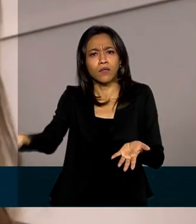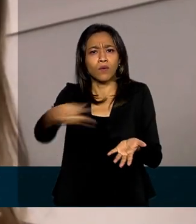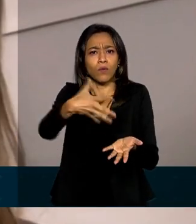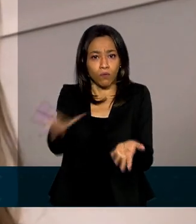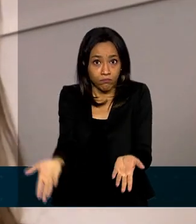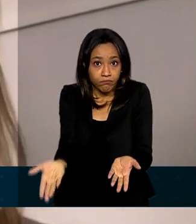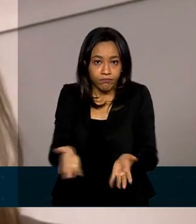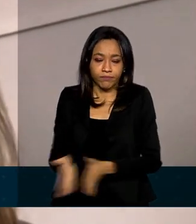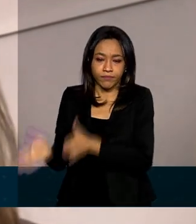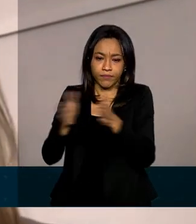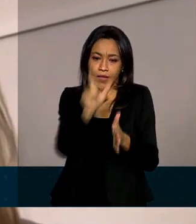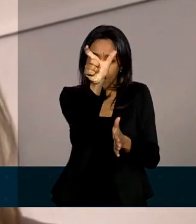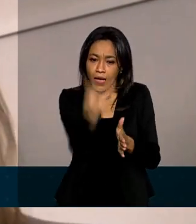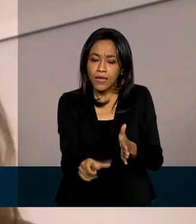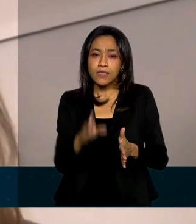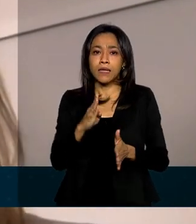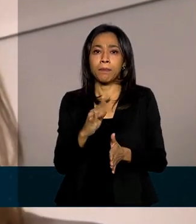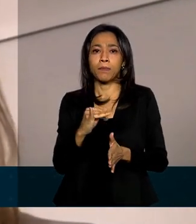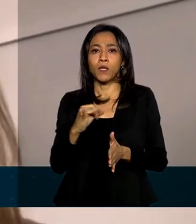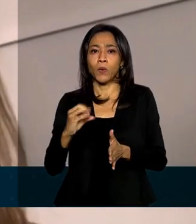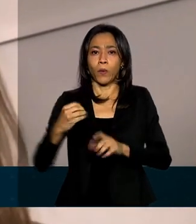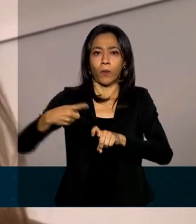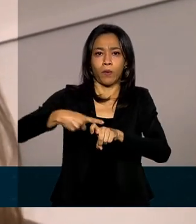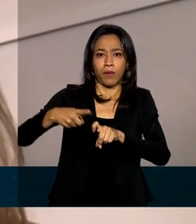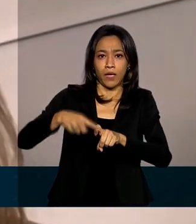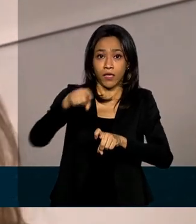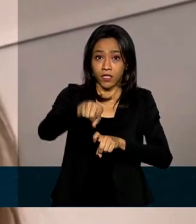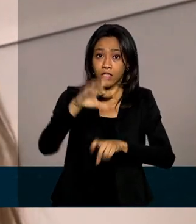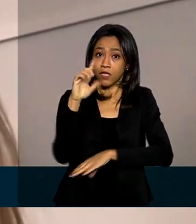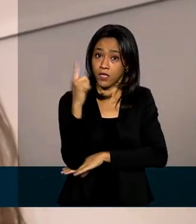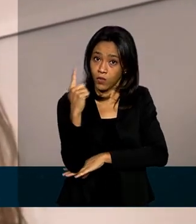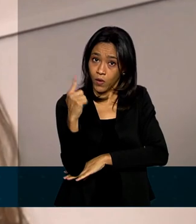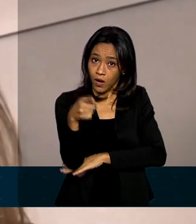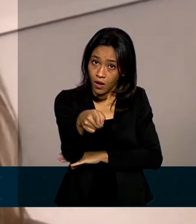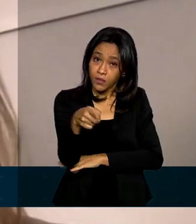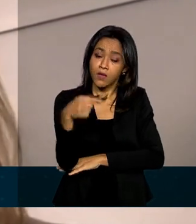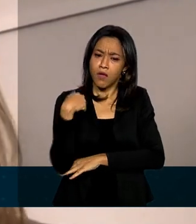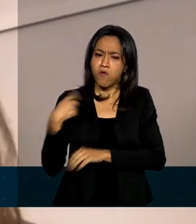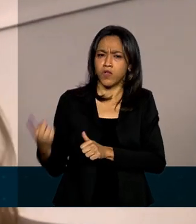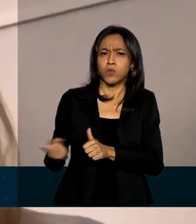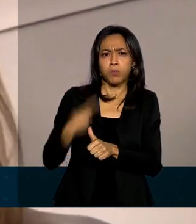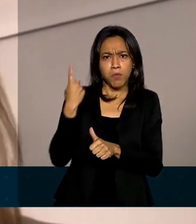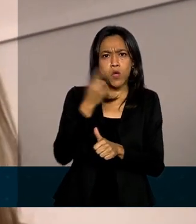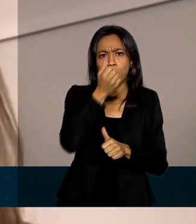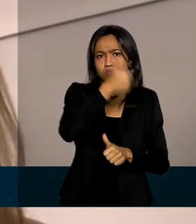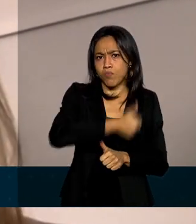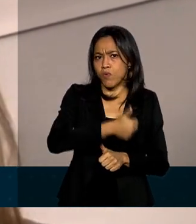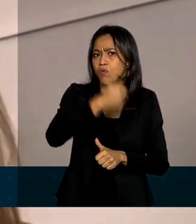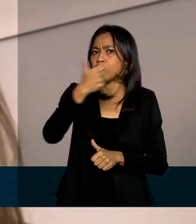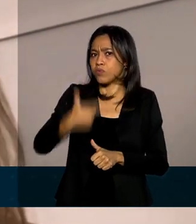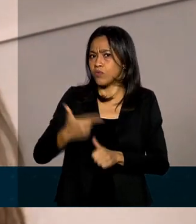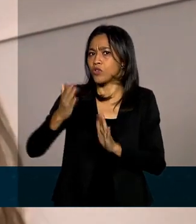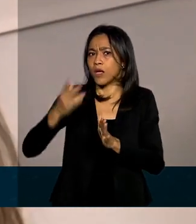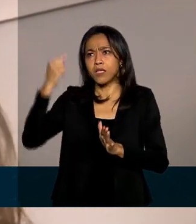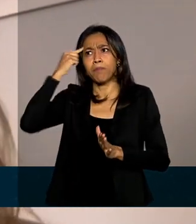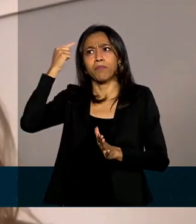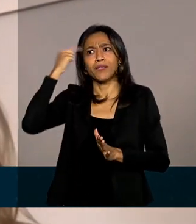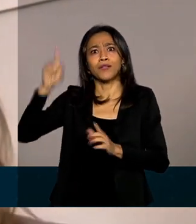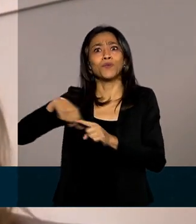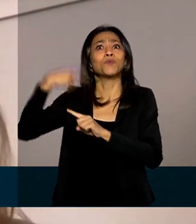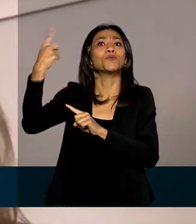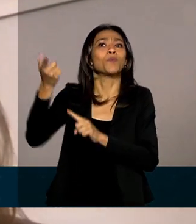Essa biomédica de Piracanjuba, em Goiás, fez os dois primeiros módulos e já pensa no próximo.